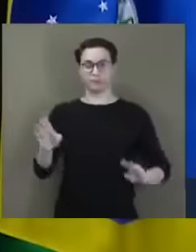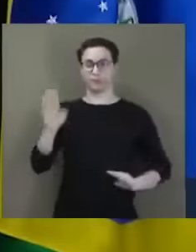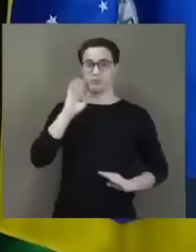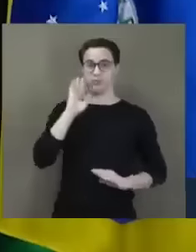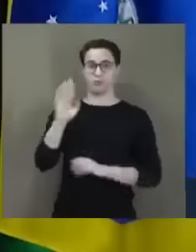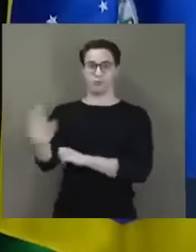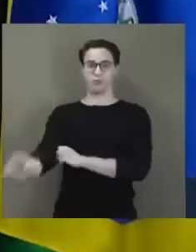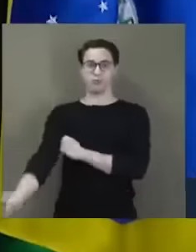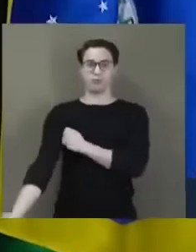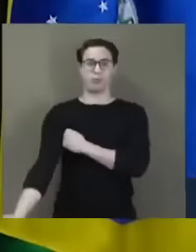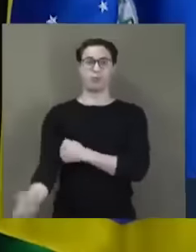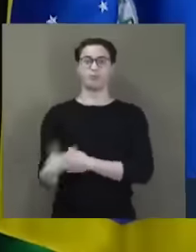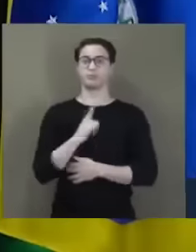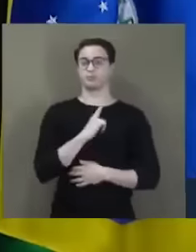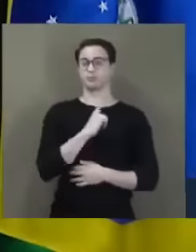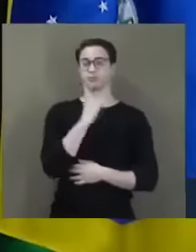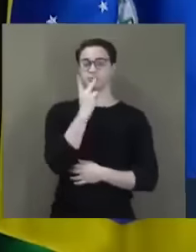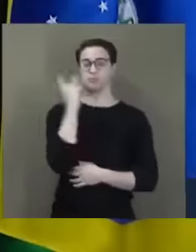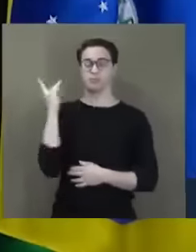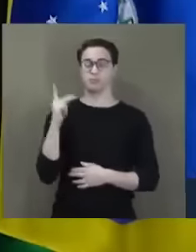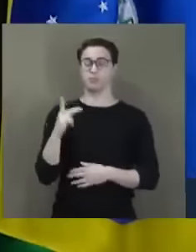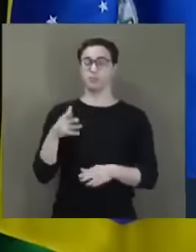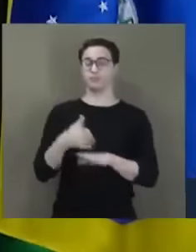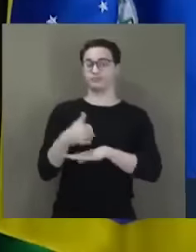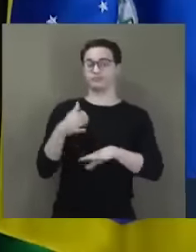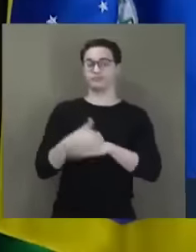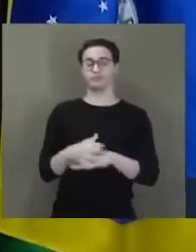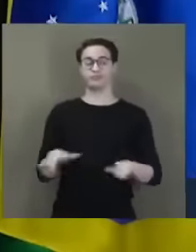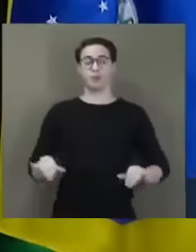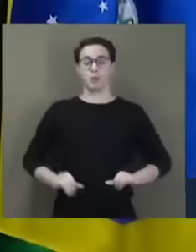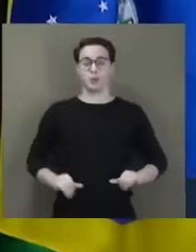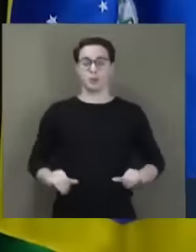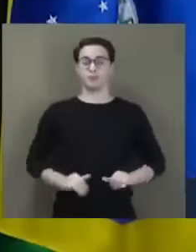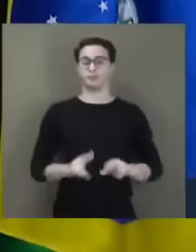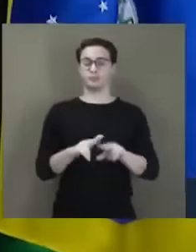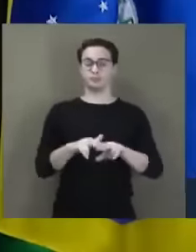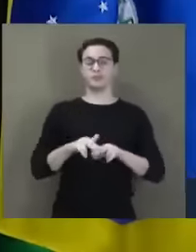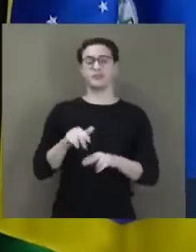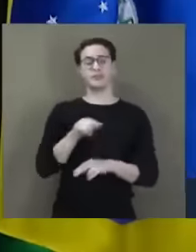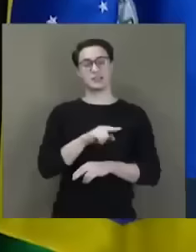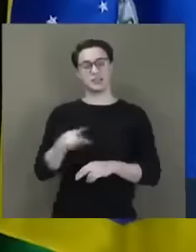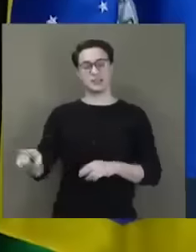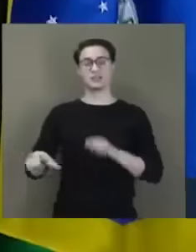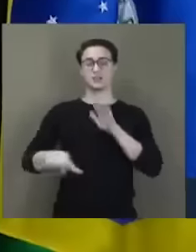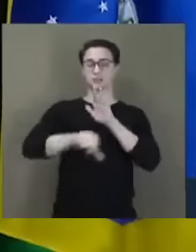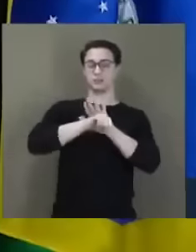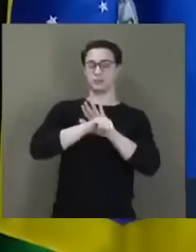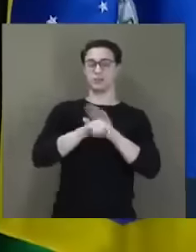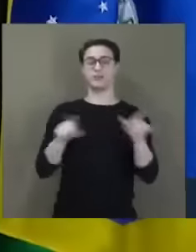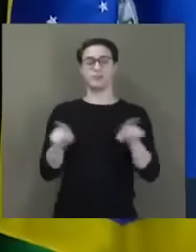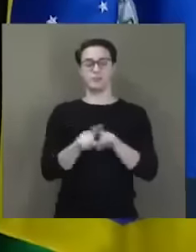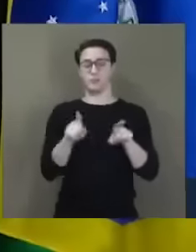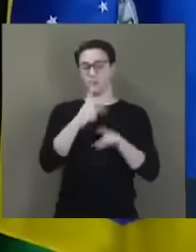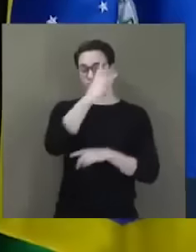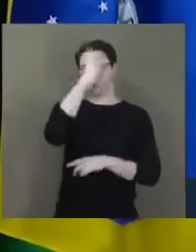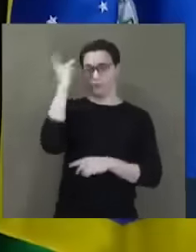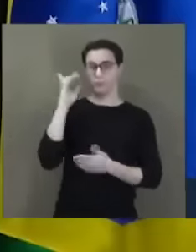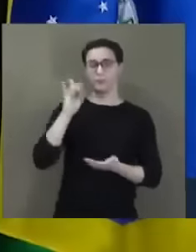Existem oficiais da ativa sendo atingidos por supostos delitos, inclusive oficiais generais.